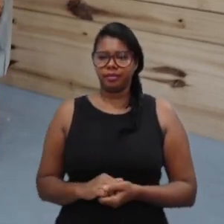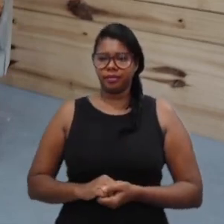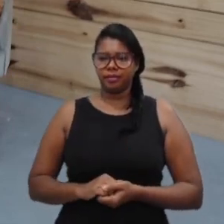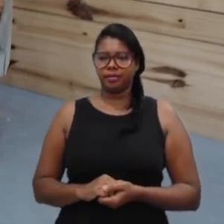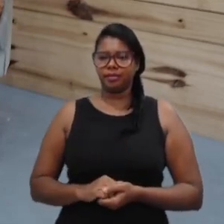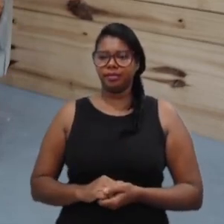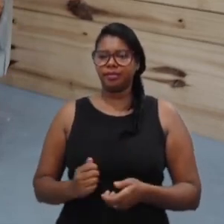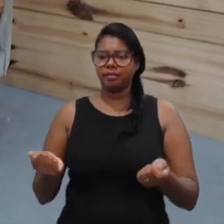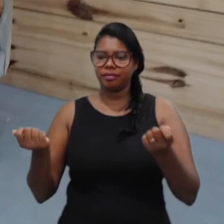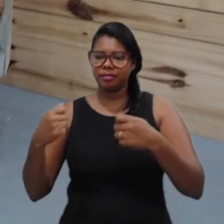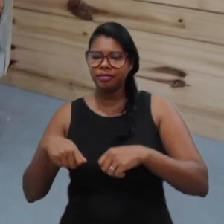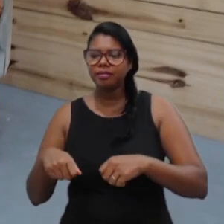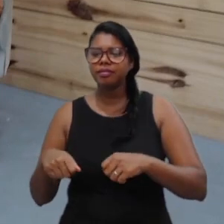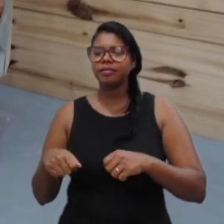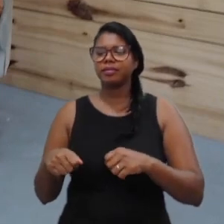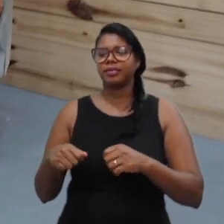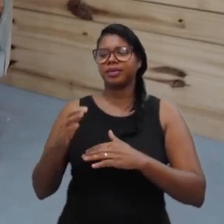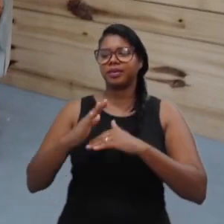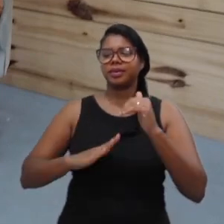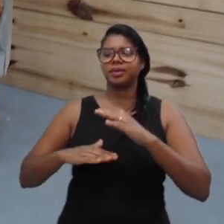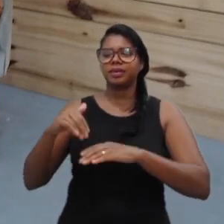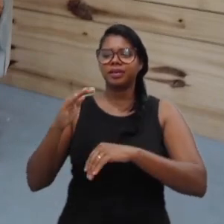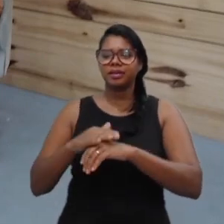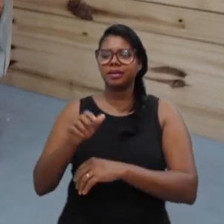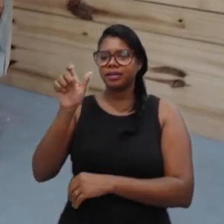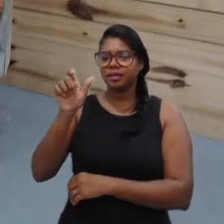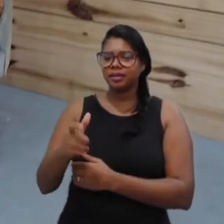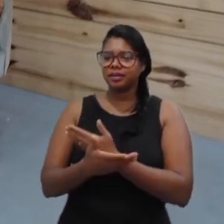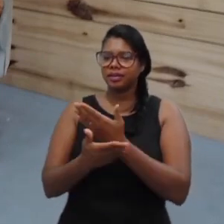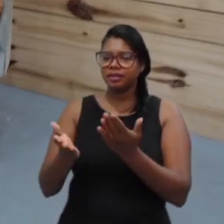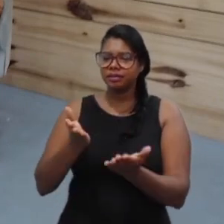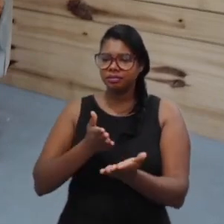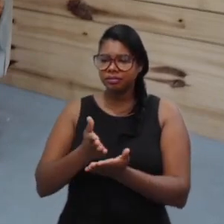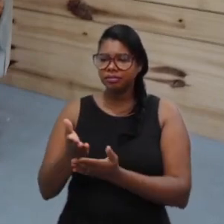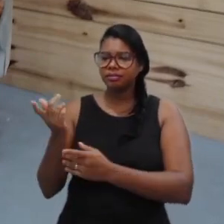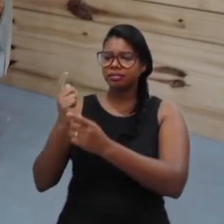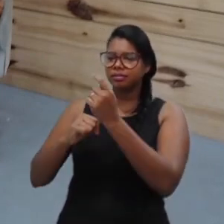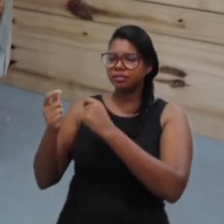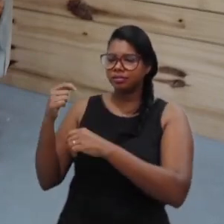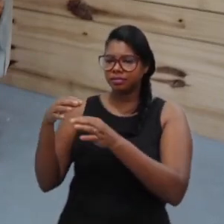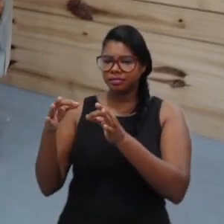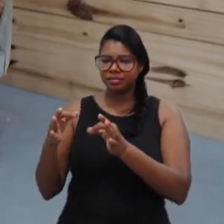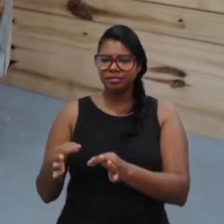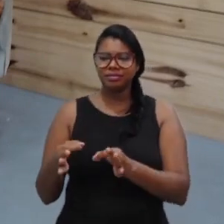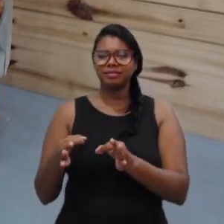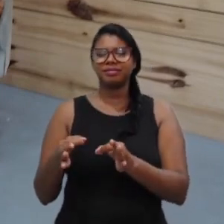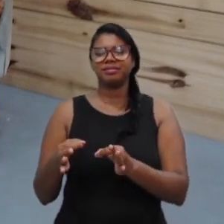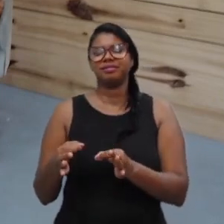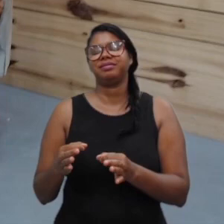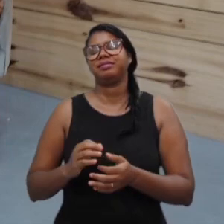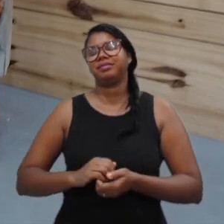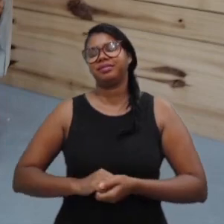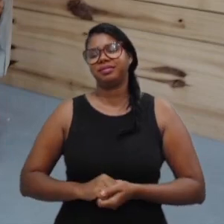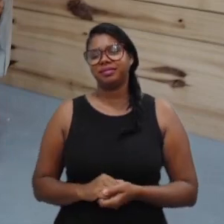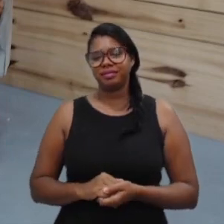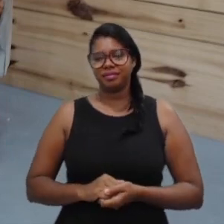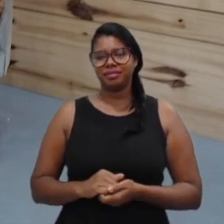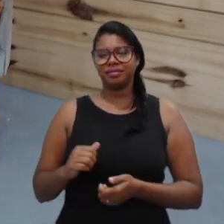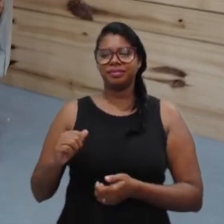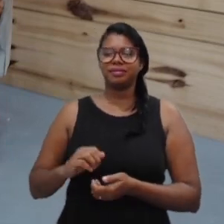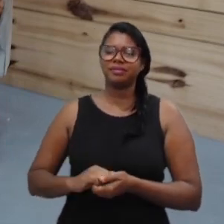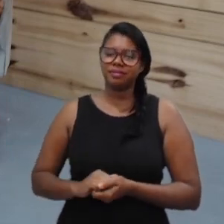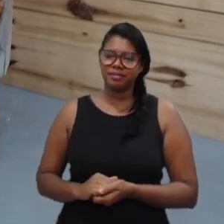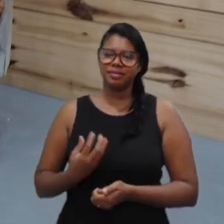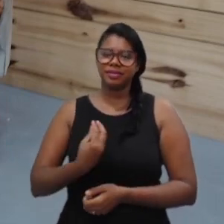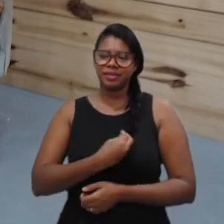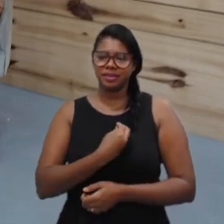capacitem, busquem, vocês estão no caminho certo, pode ter certeza que aqui é ter uma rica e